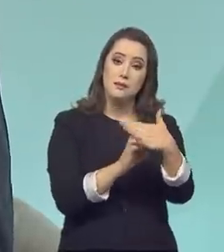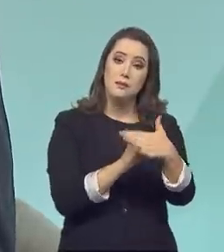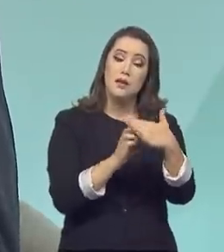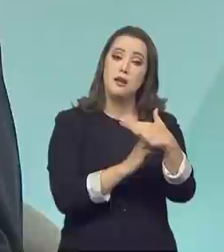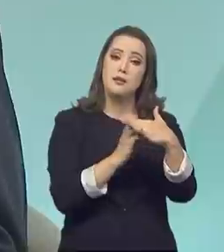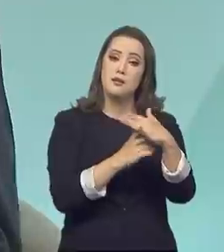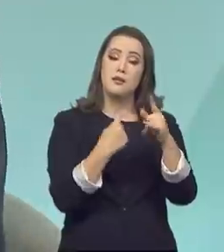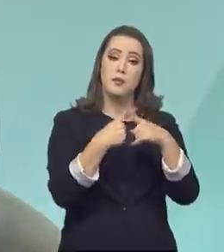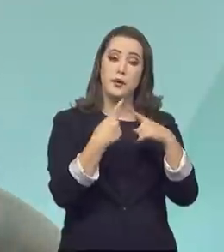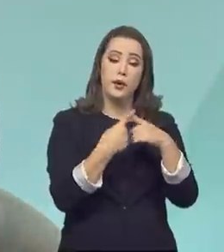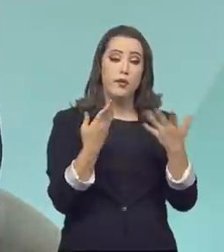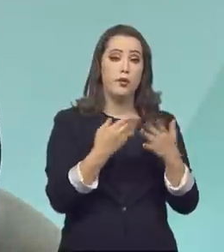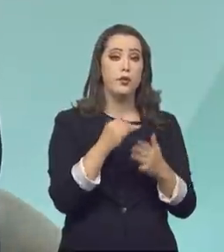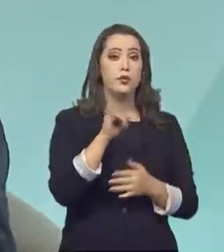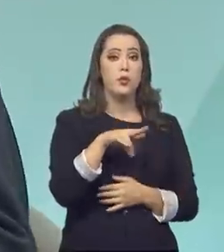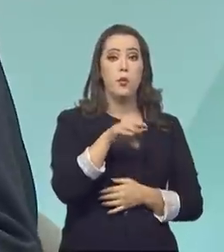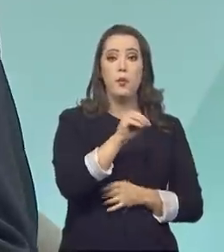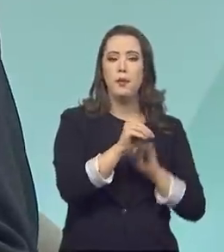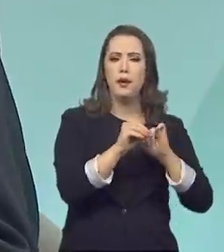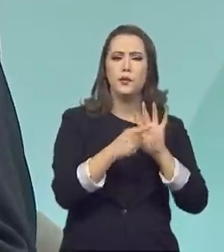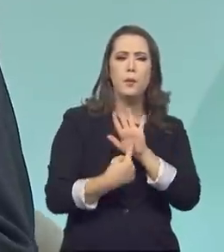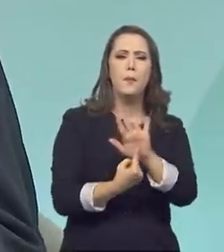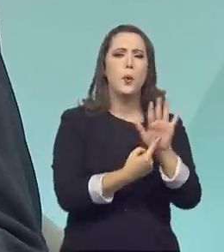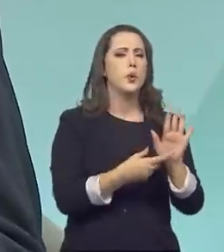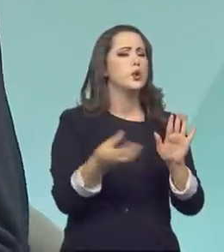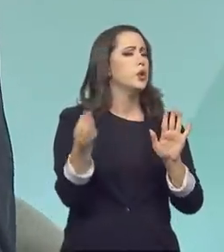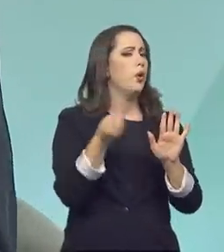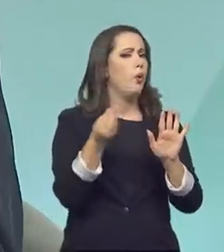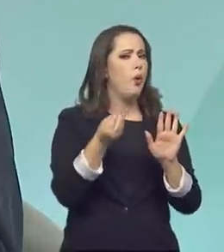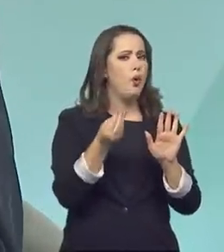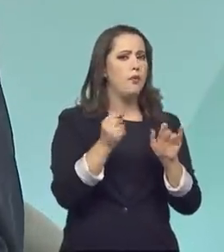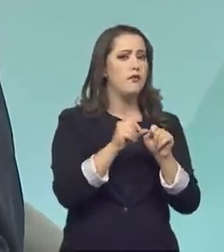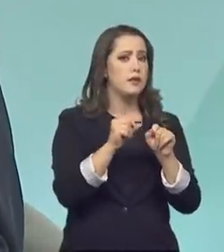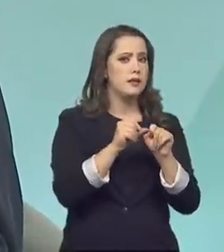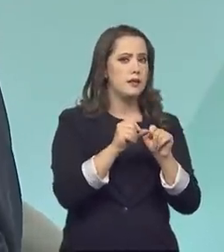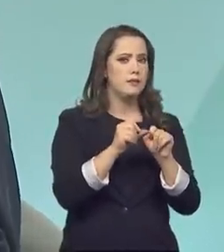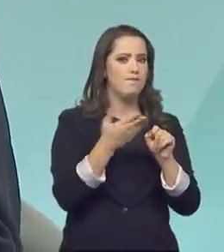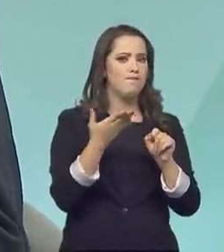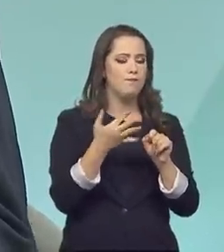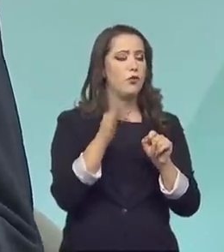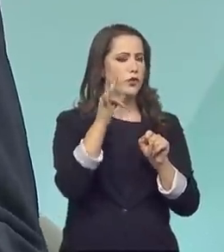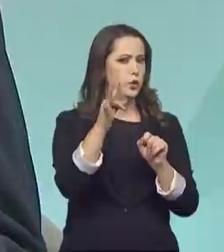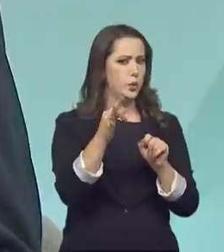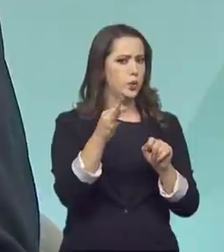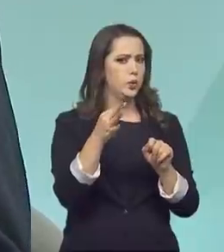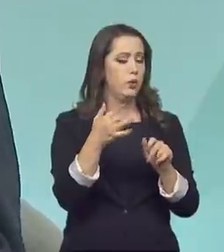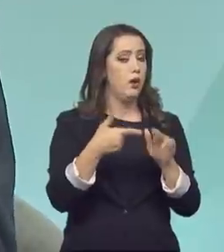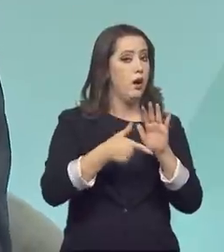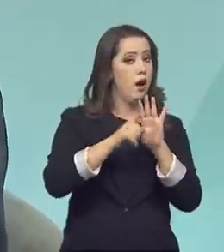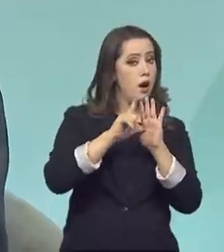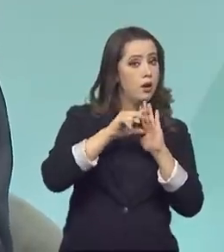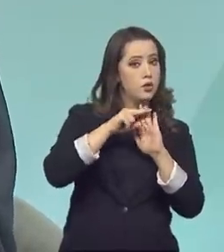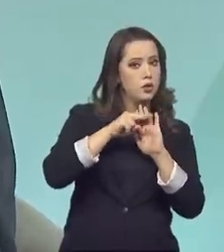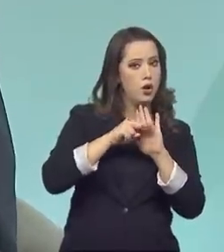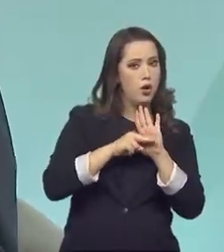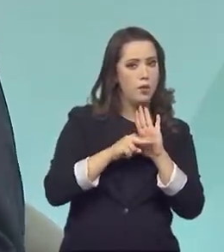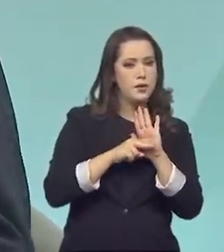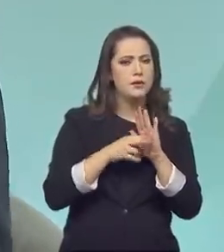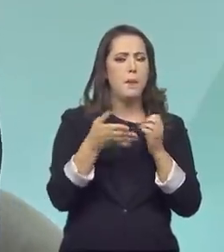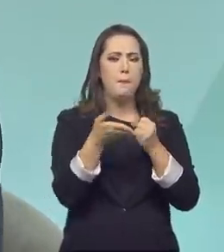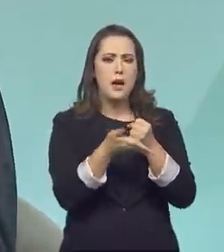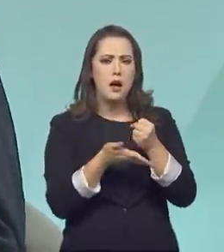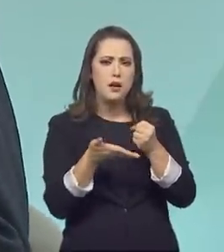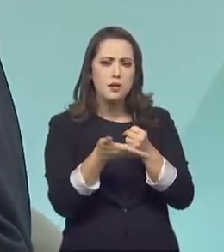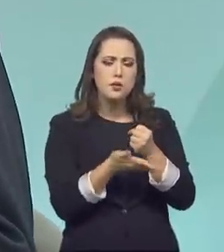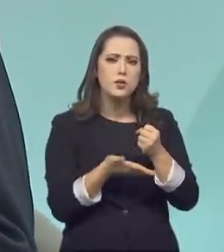porque o Inmetro vai ter combinado o que ele vai fazer antes de fazer seus regulamentos. Nós temos princípios, nós temos diretrizes